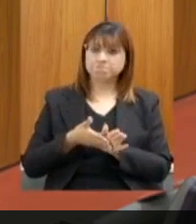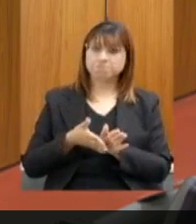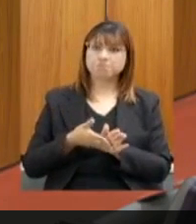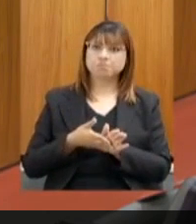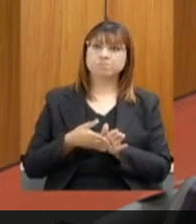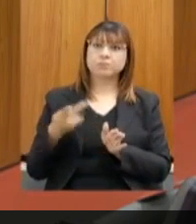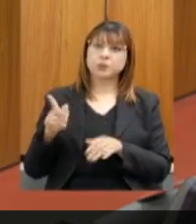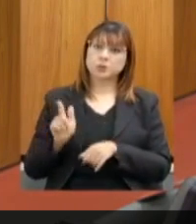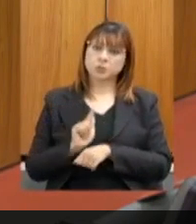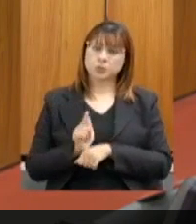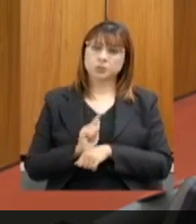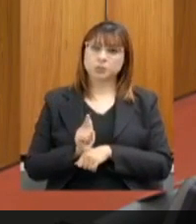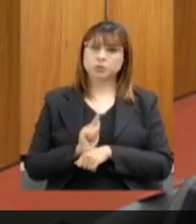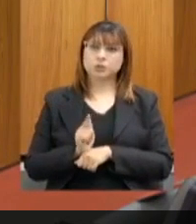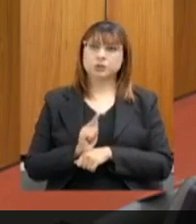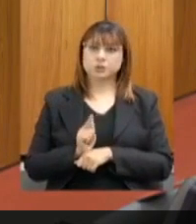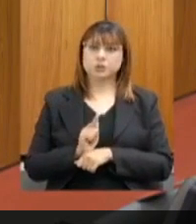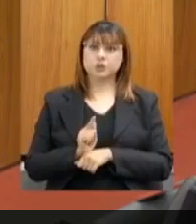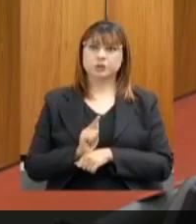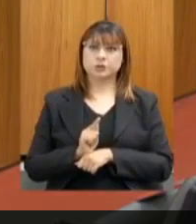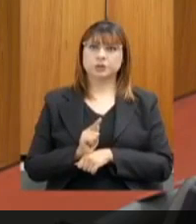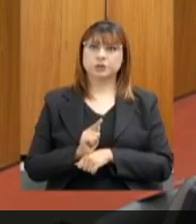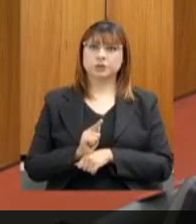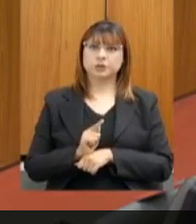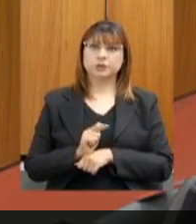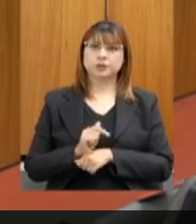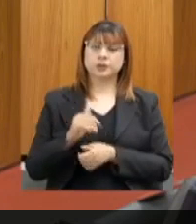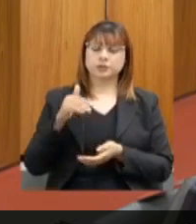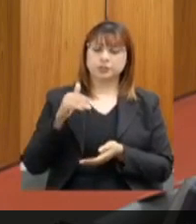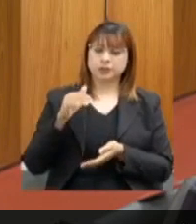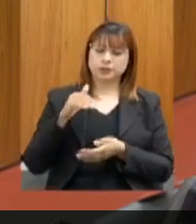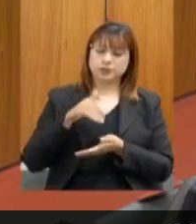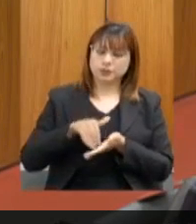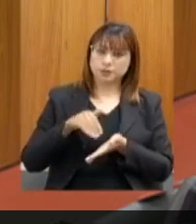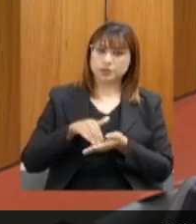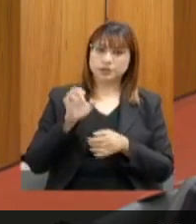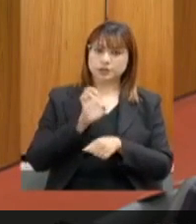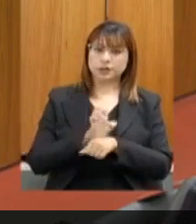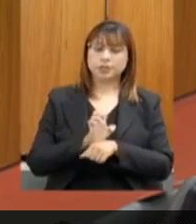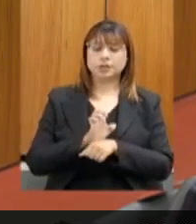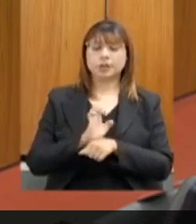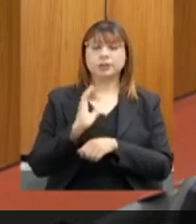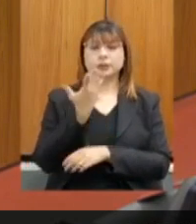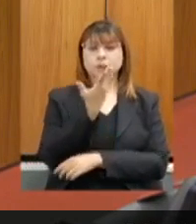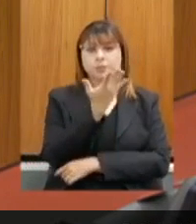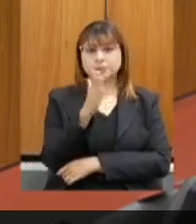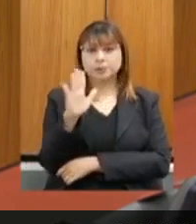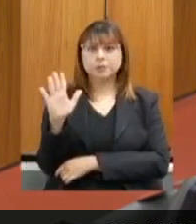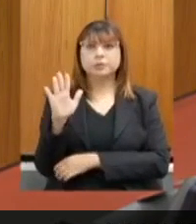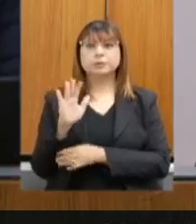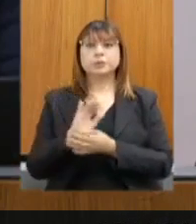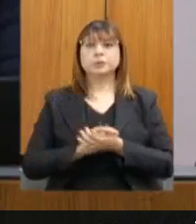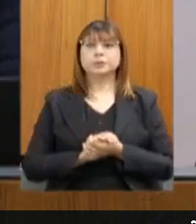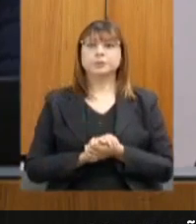gestão que tem feito aí à frente da Secretaria de Estado de Meio Ambiente. E vou aproveitar esse momento